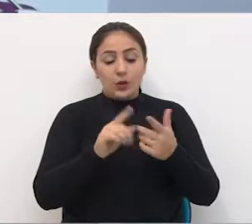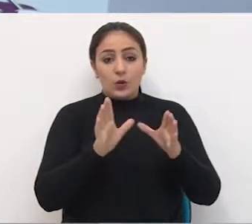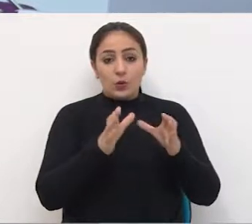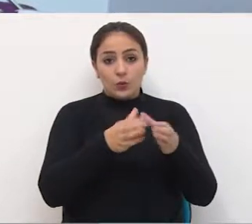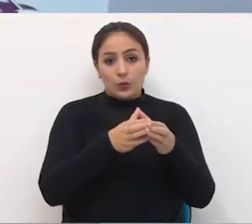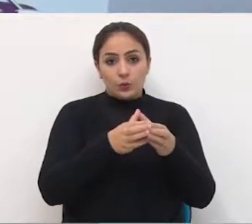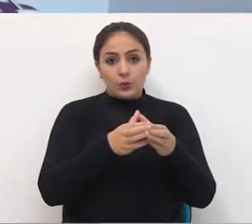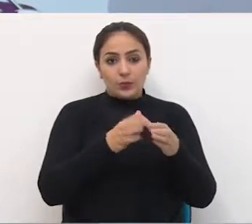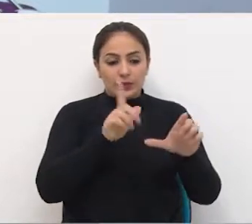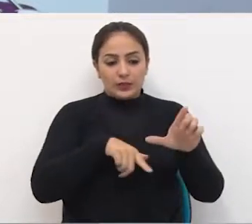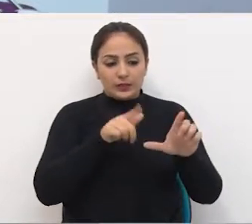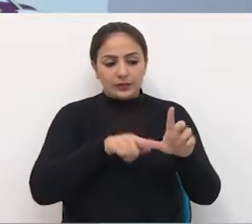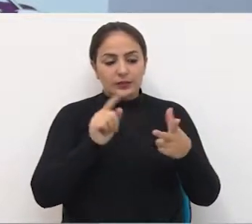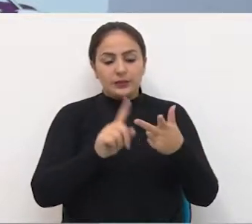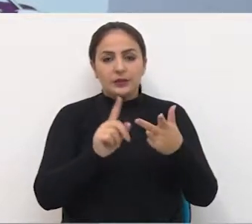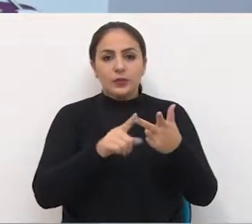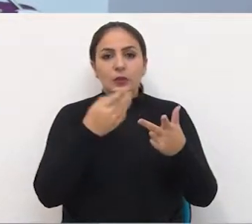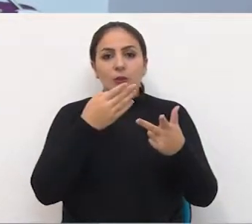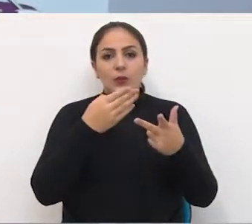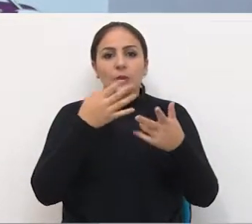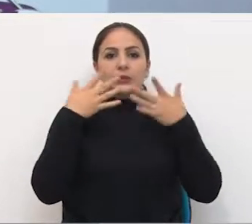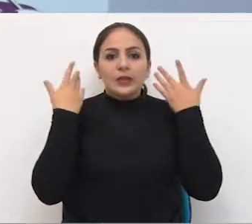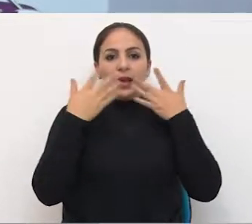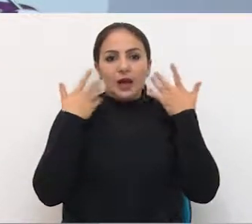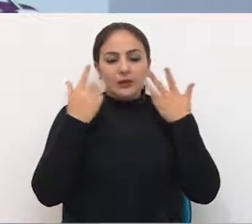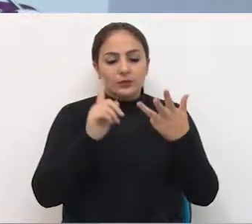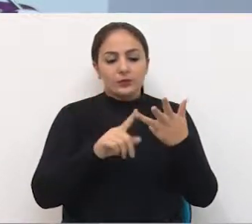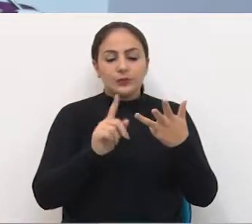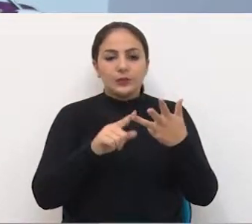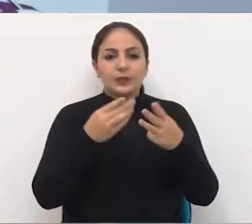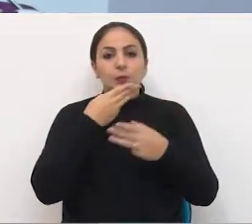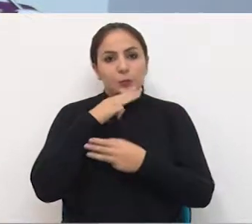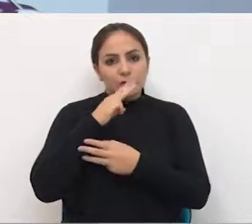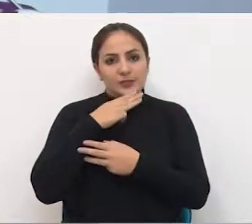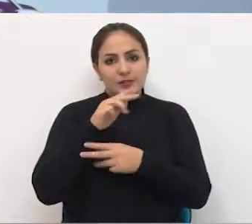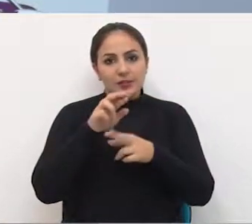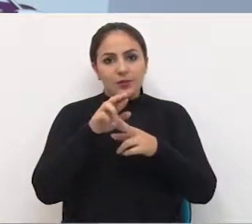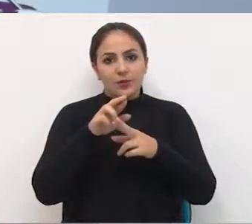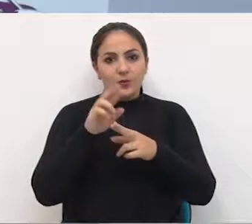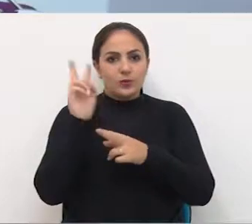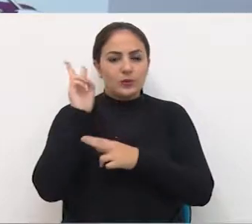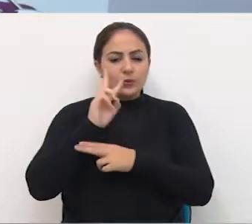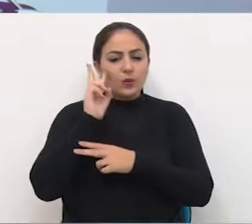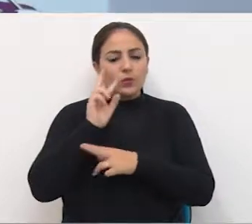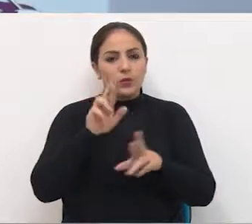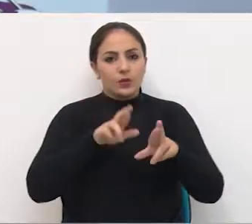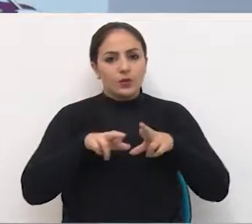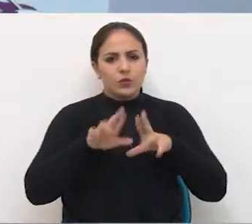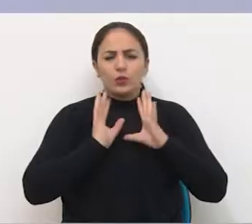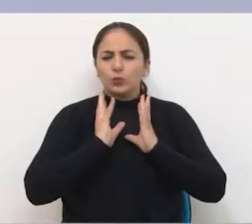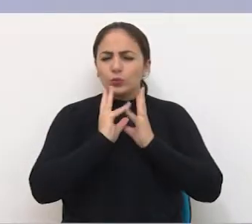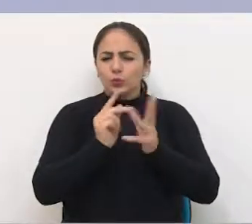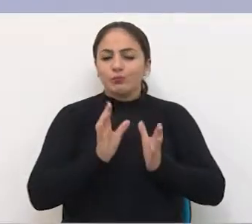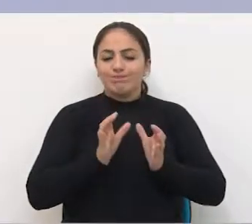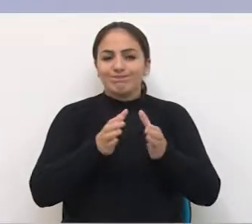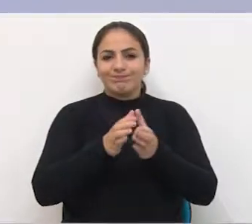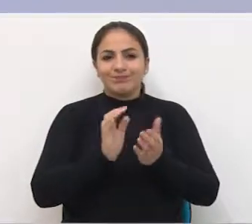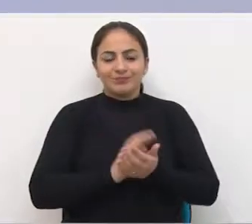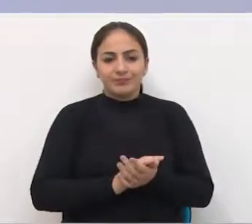Fundo de Letras, pelo Teatro Múcio de Castro e pelo nosso Museu Histórico Regional, que lá estão todos no complexo.